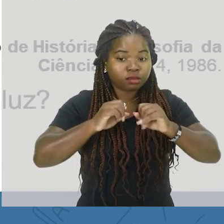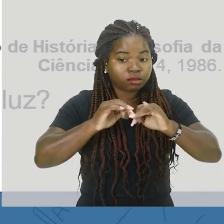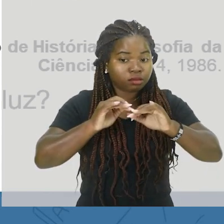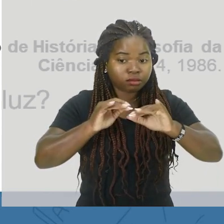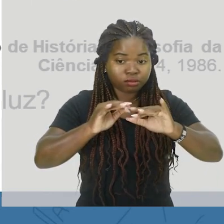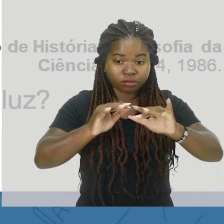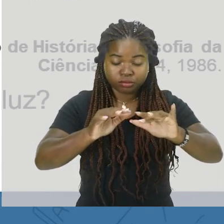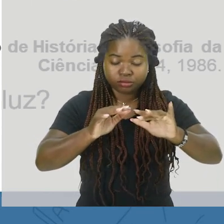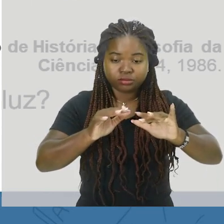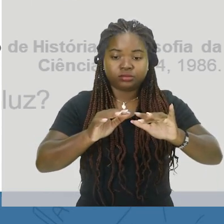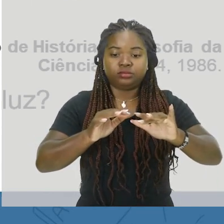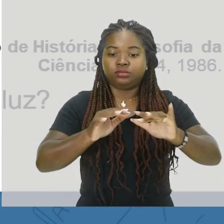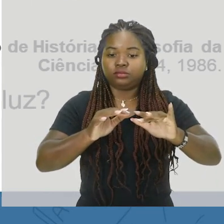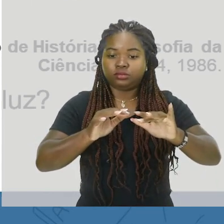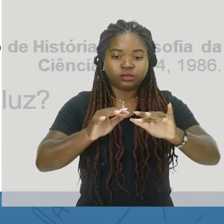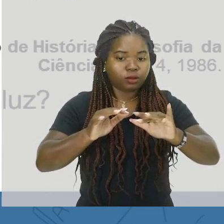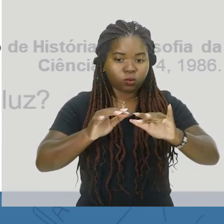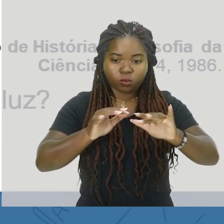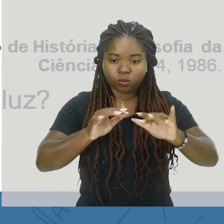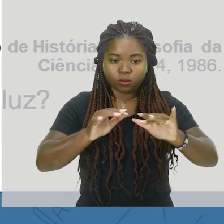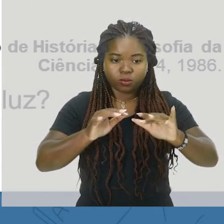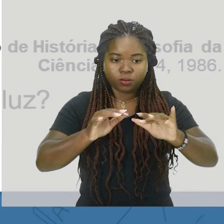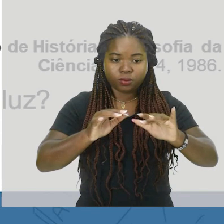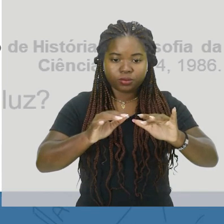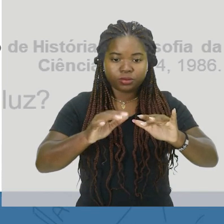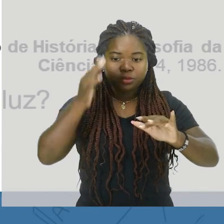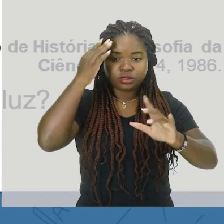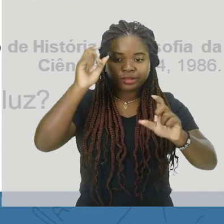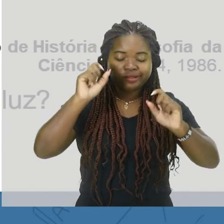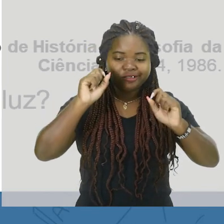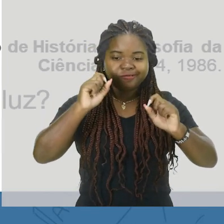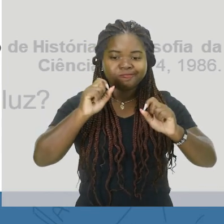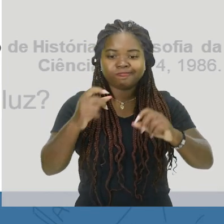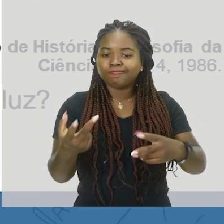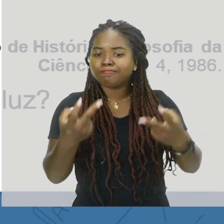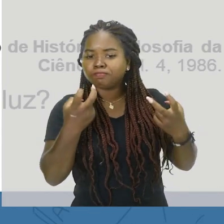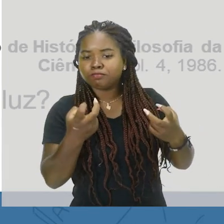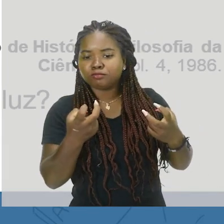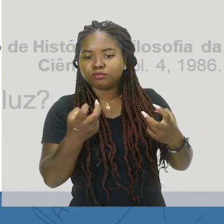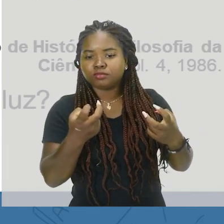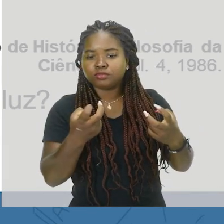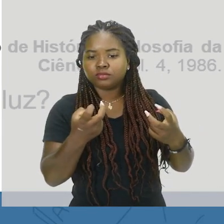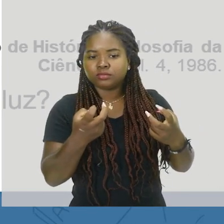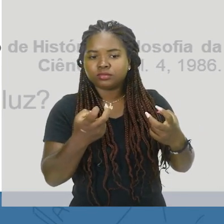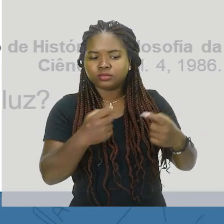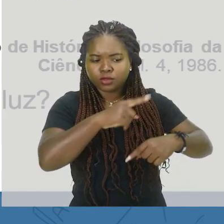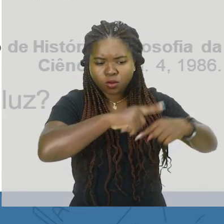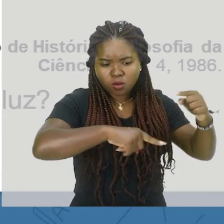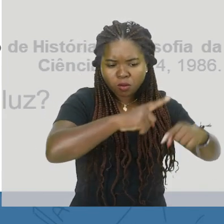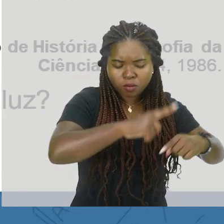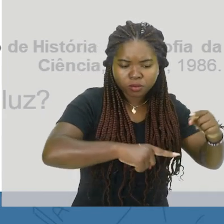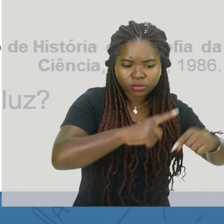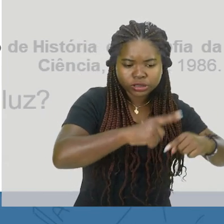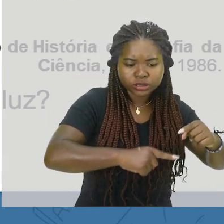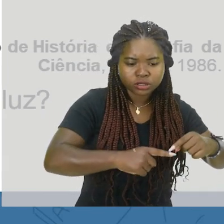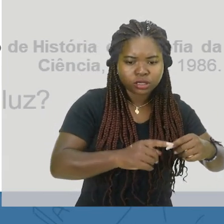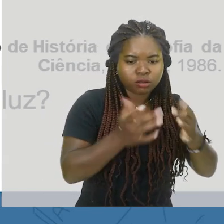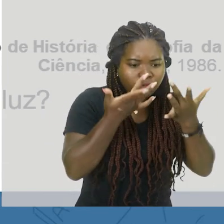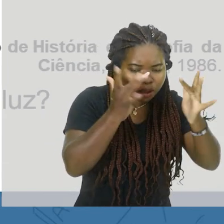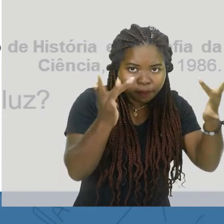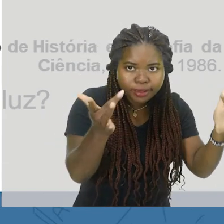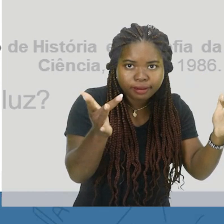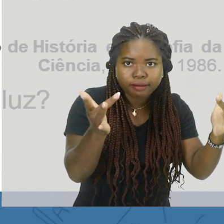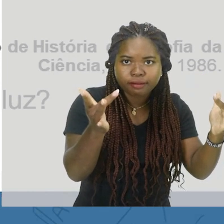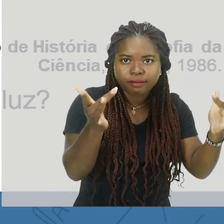né. Compreende-se que, quando vemos um objeto luminoso, isso não